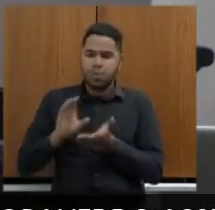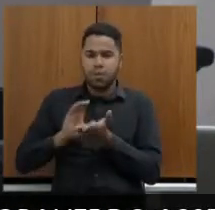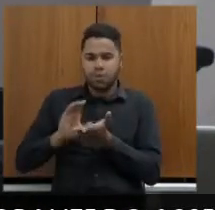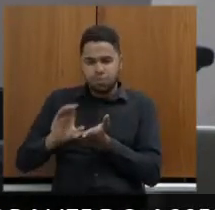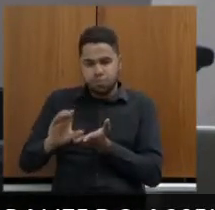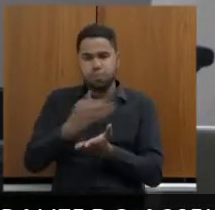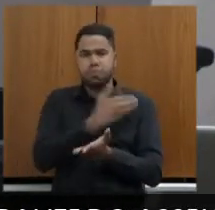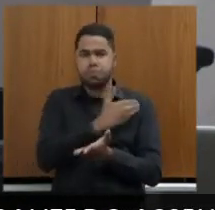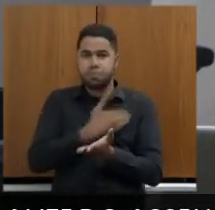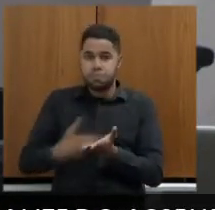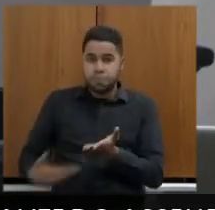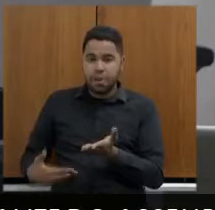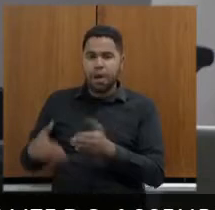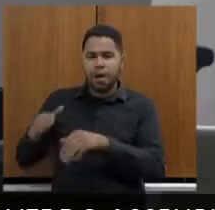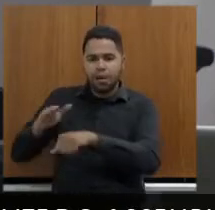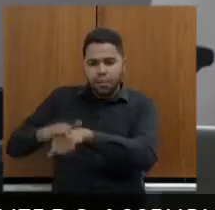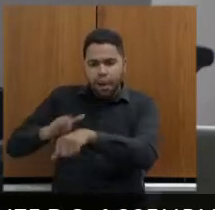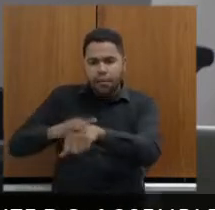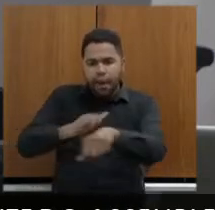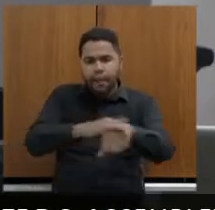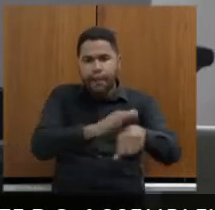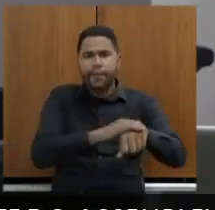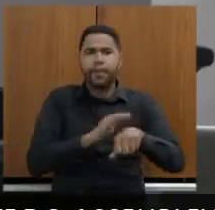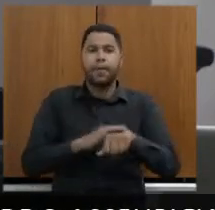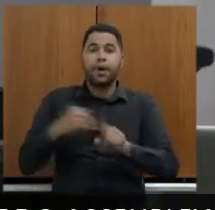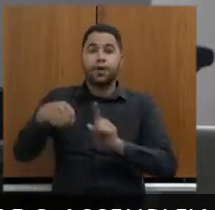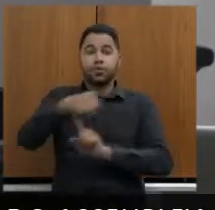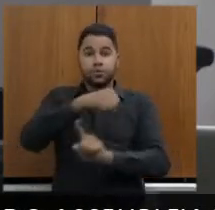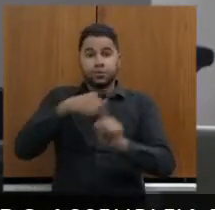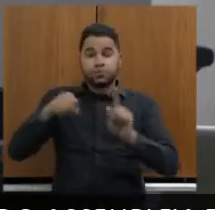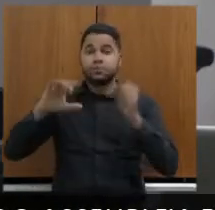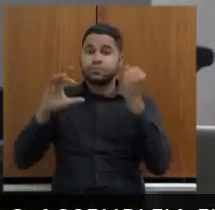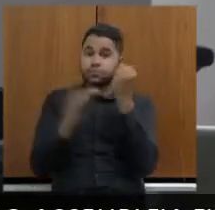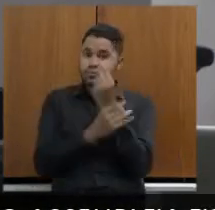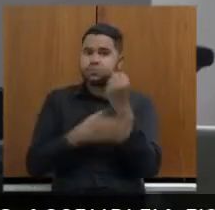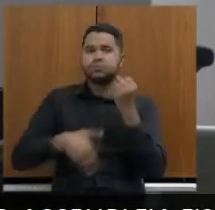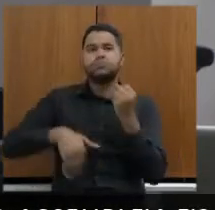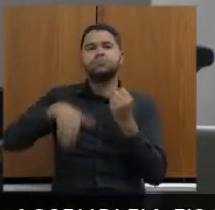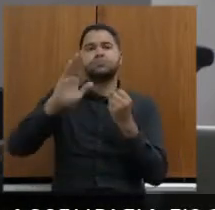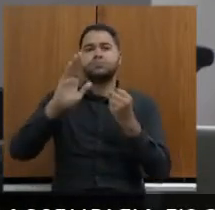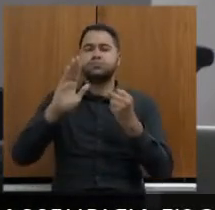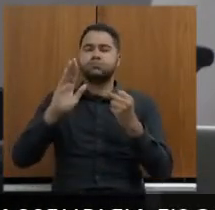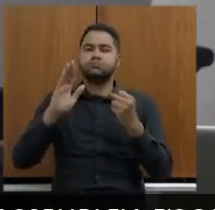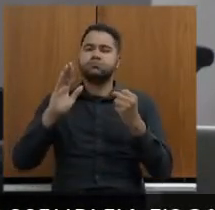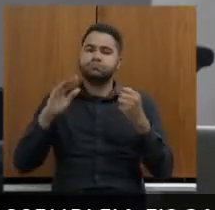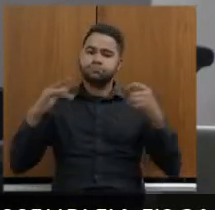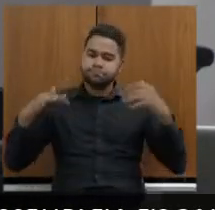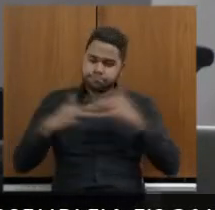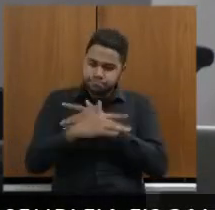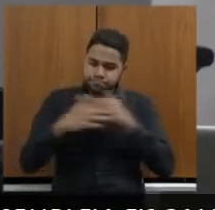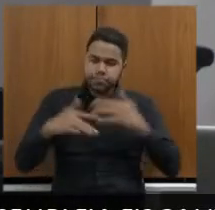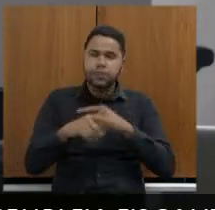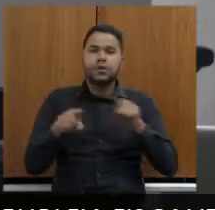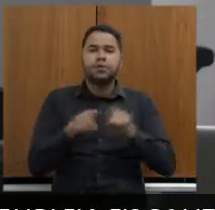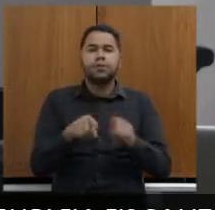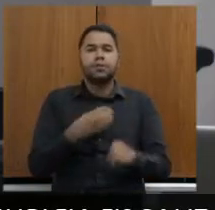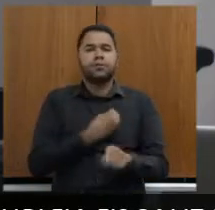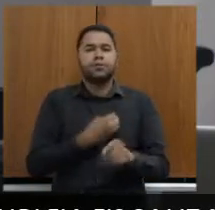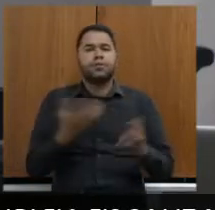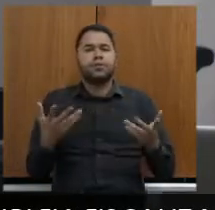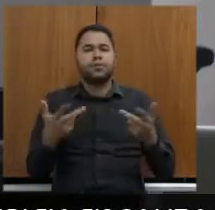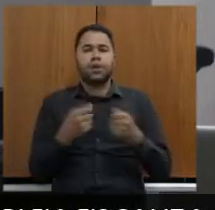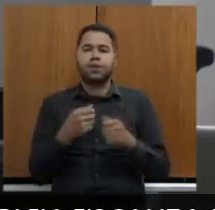feitos para que a sociedade tenha maior segurança viária tenha maior qualidade de vida nos seus